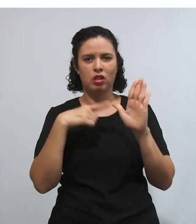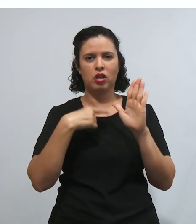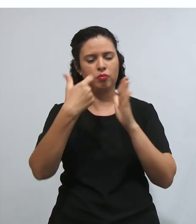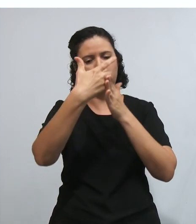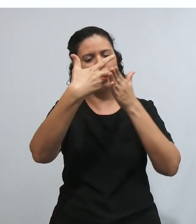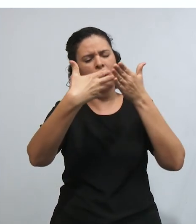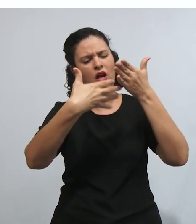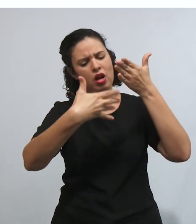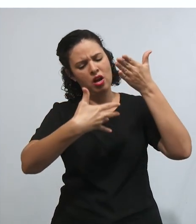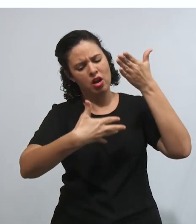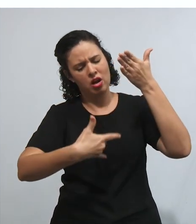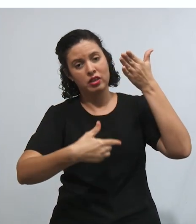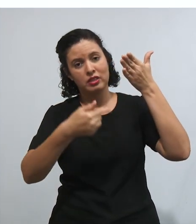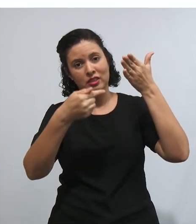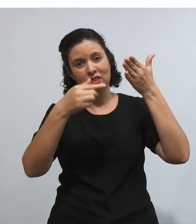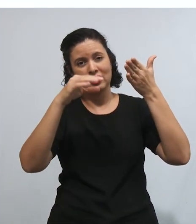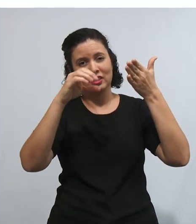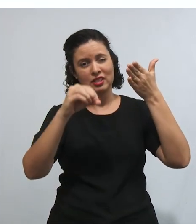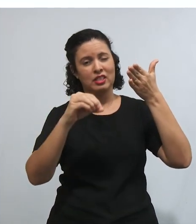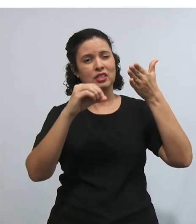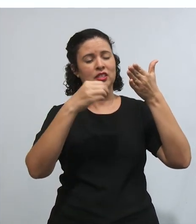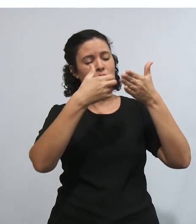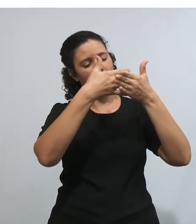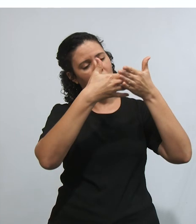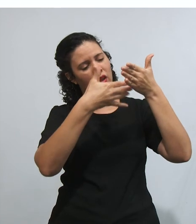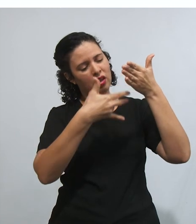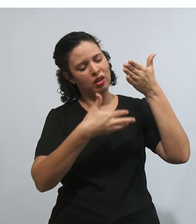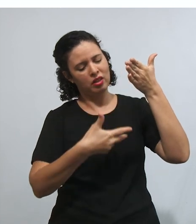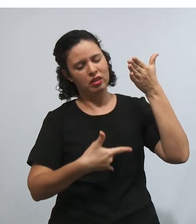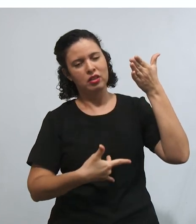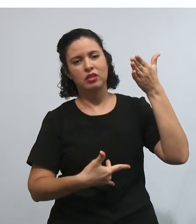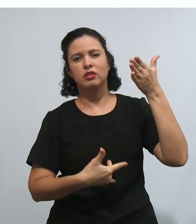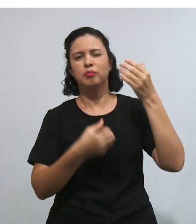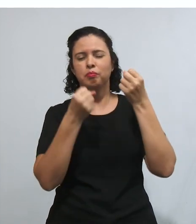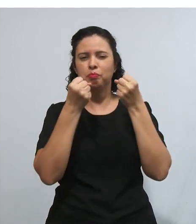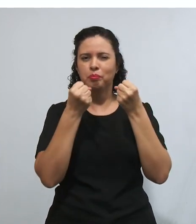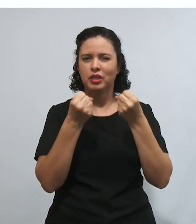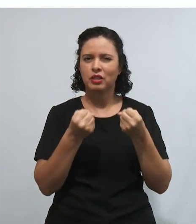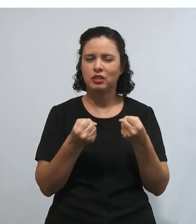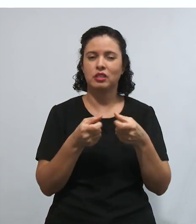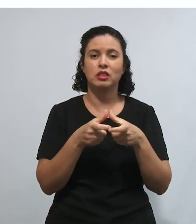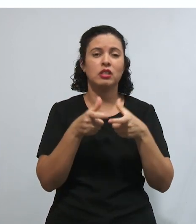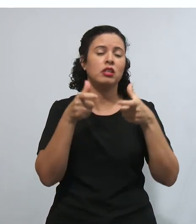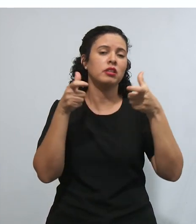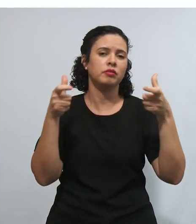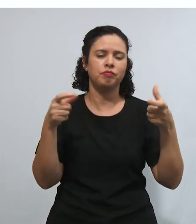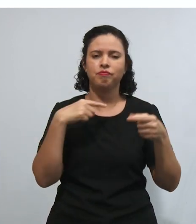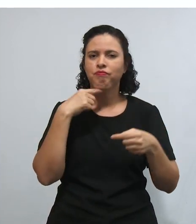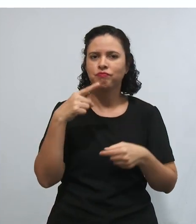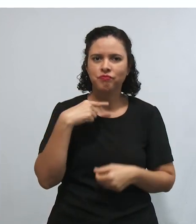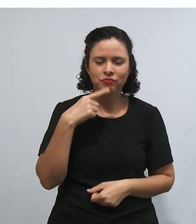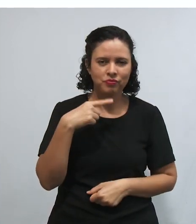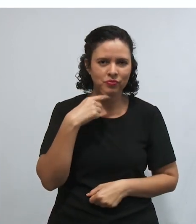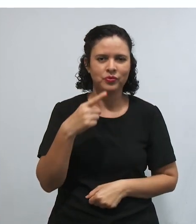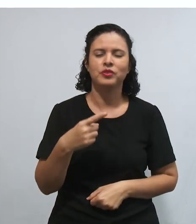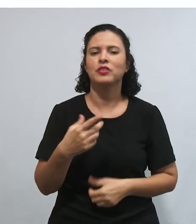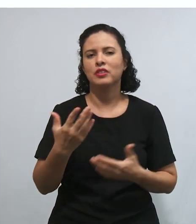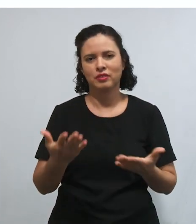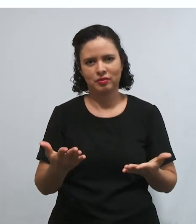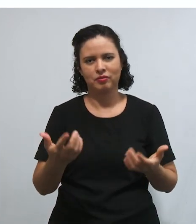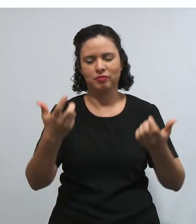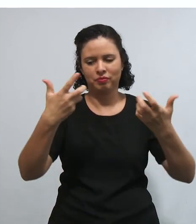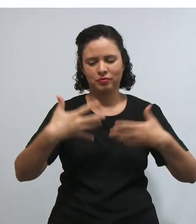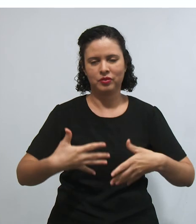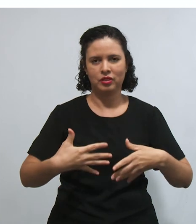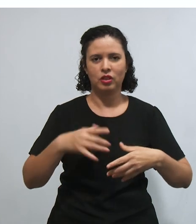de 70 incisos, é extremamente, é gigantesco. E ele não vai só até o artigo